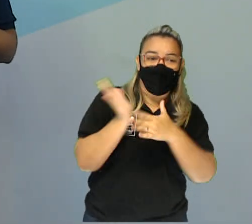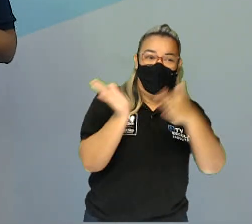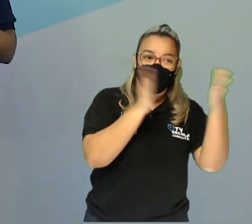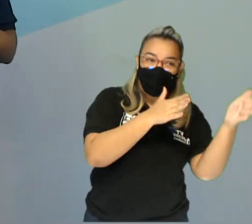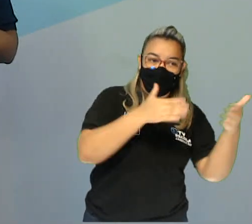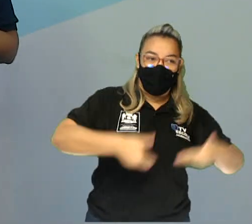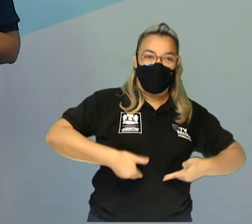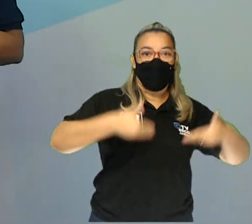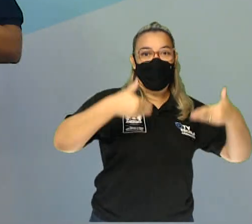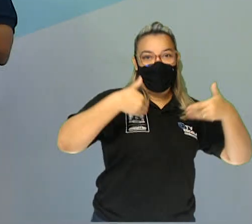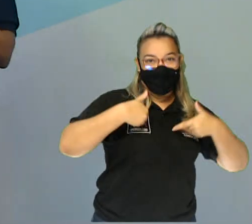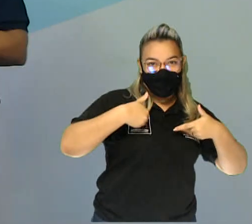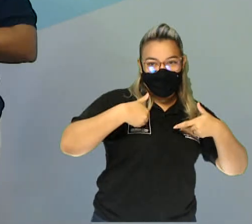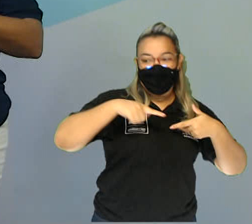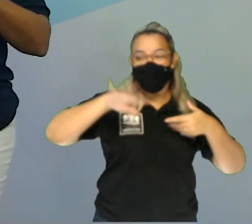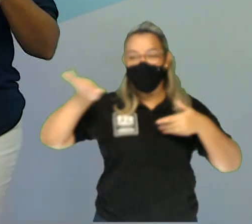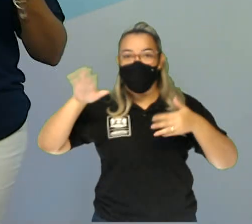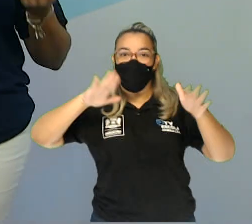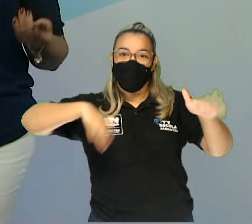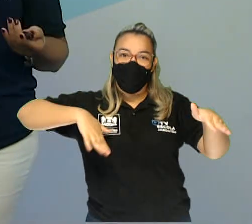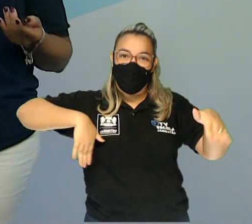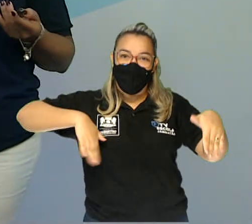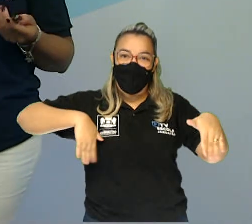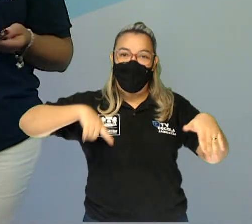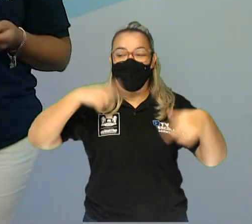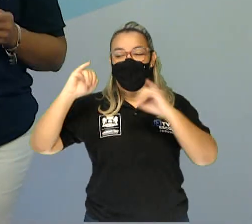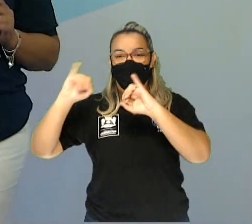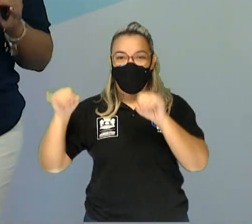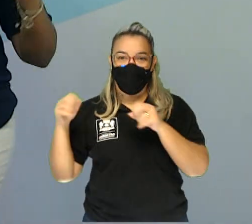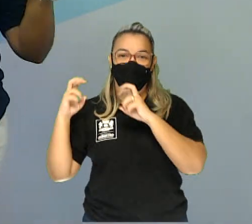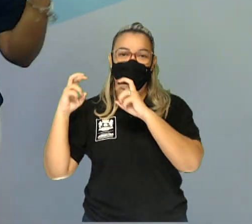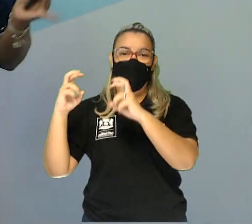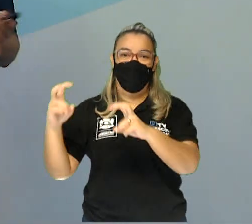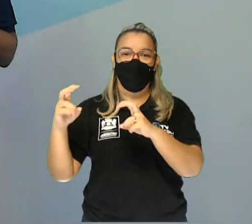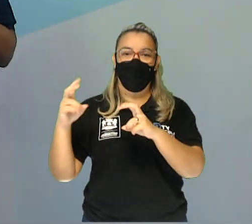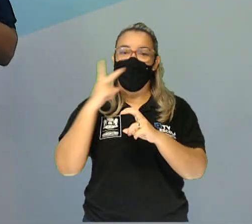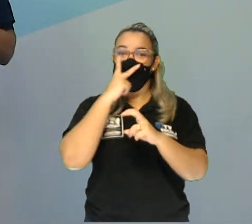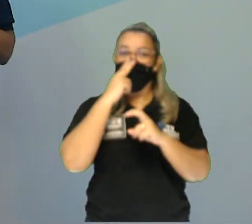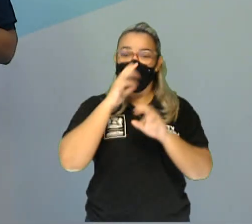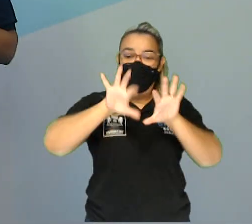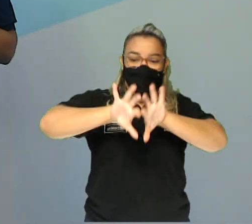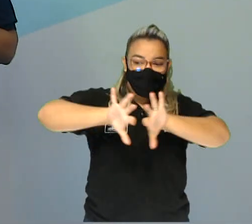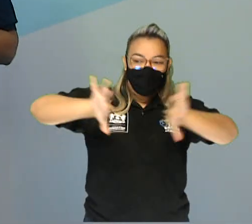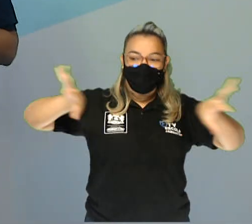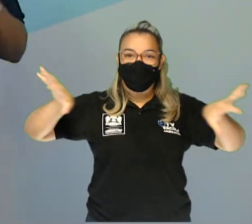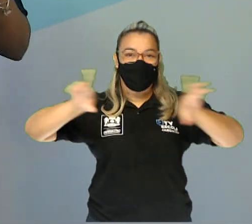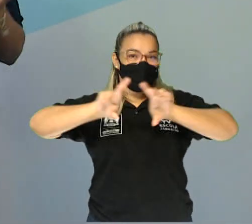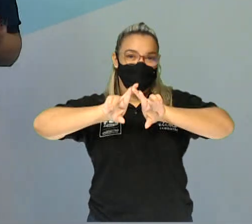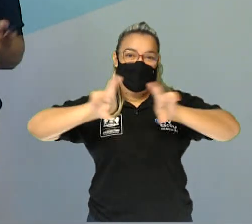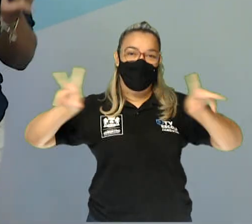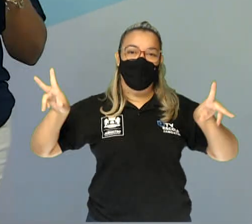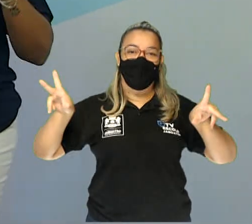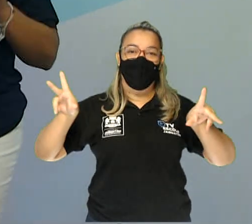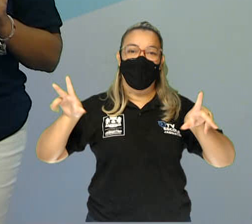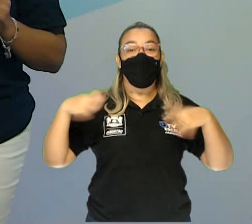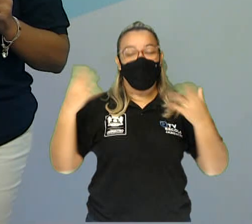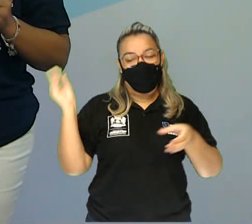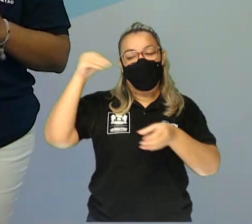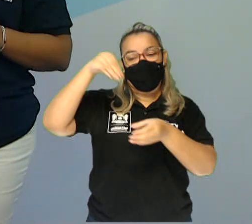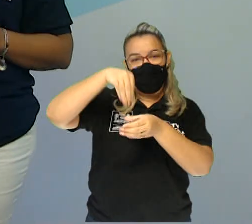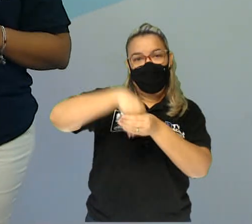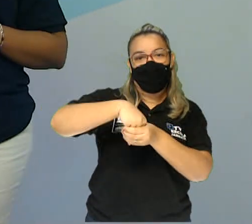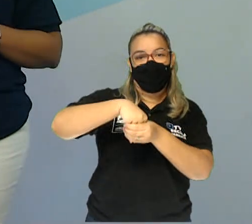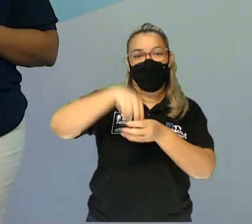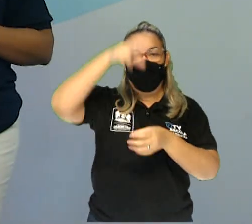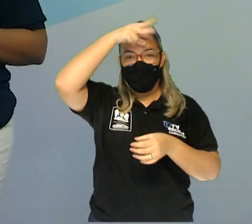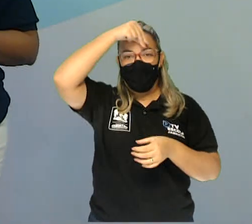Prazeres, as praias, do outro lado Jaboatão centro. Parece que são duas realidades bem diferentes, mas que integram o